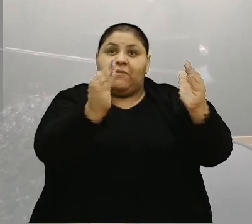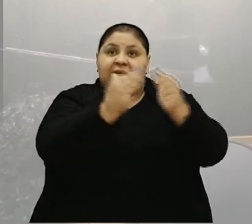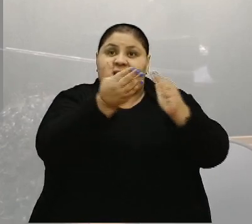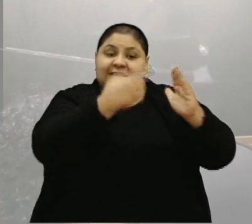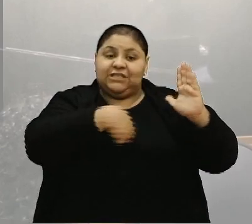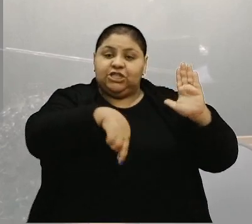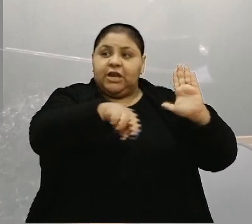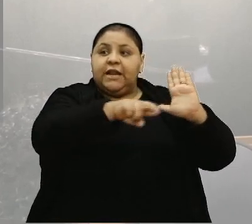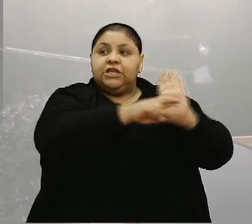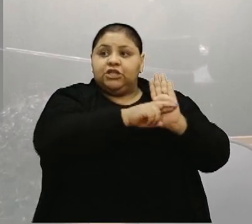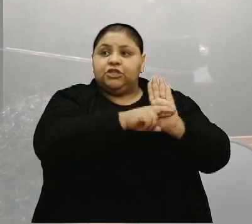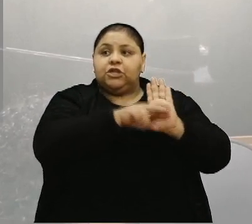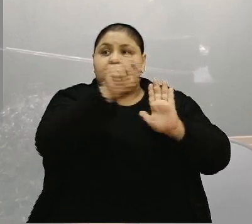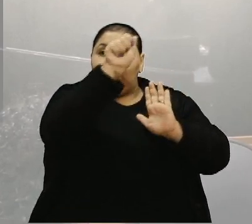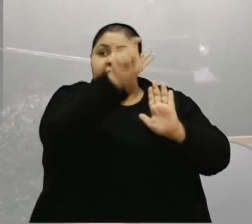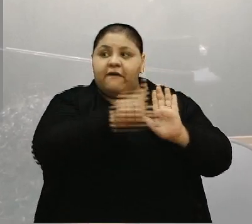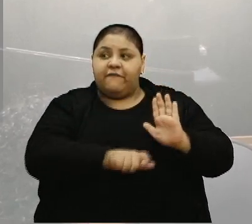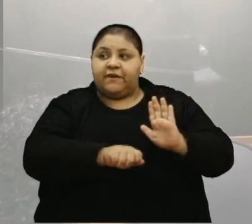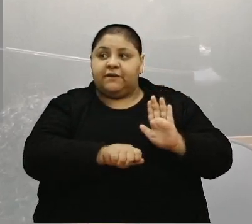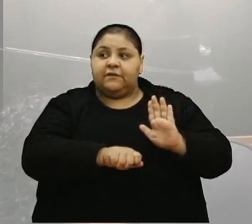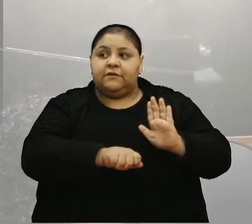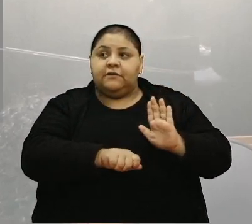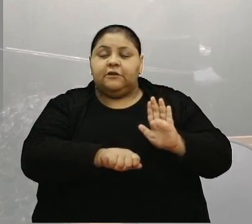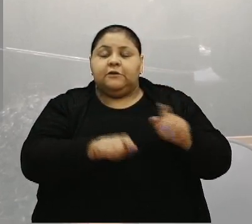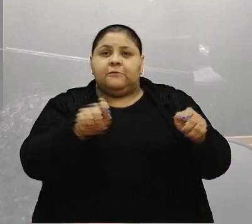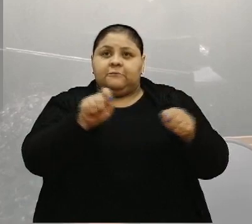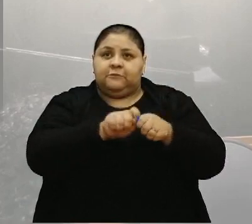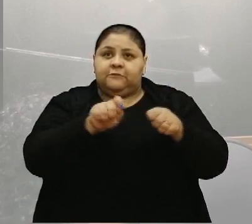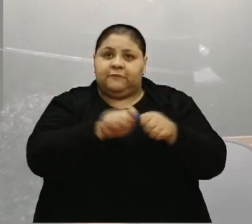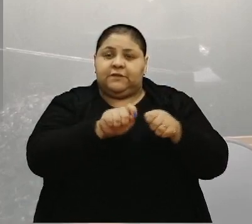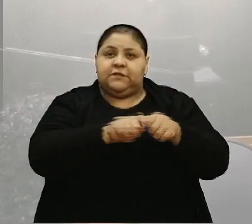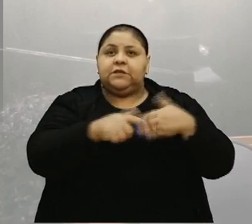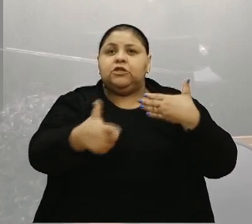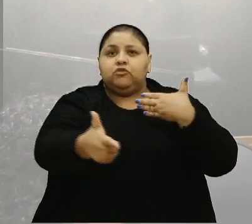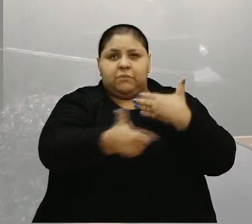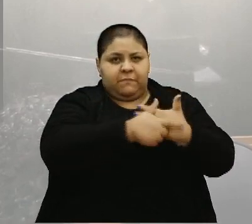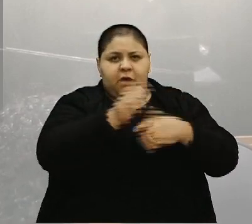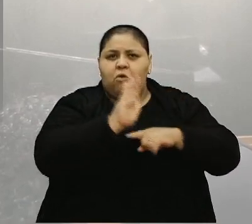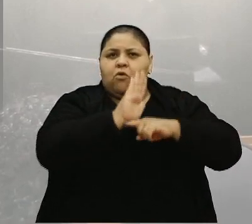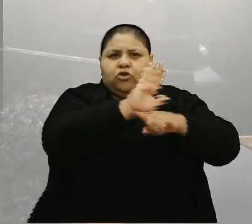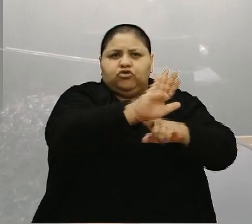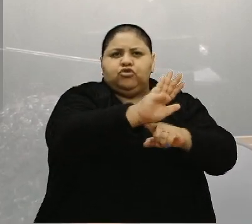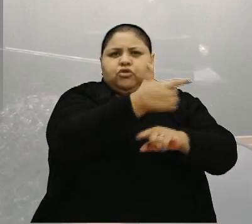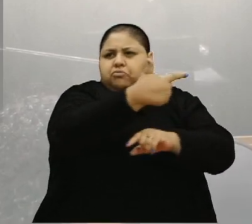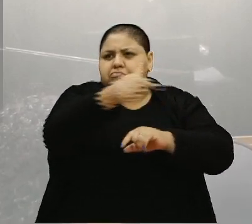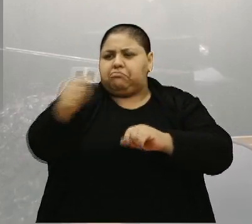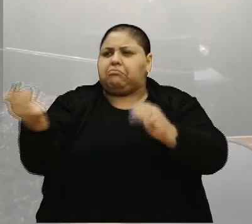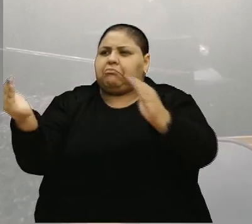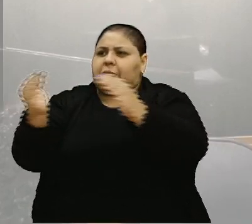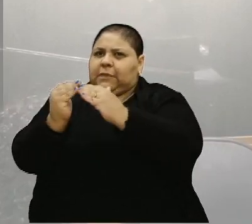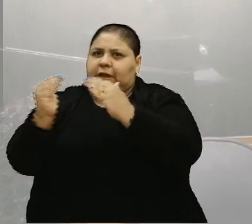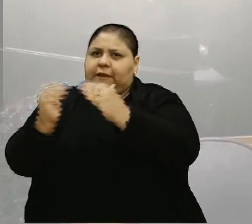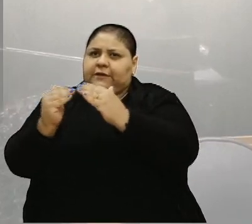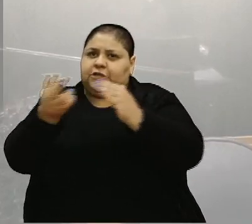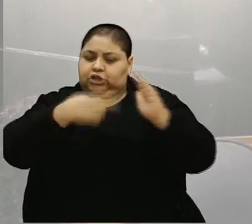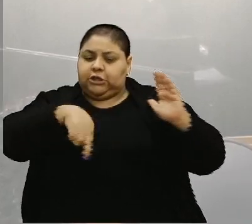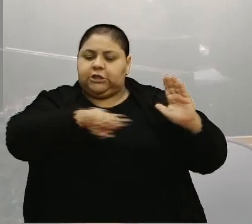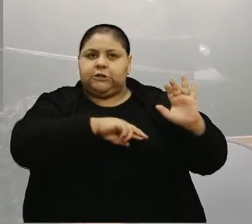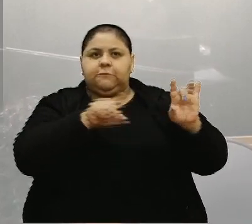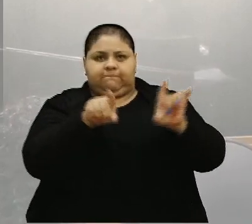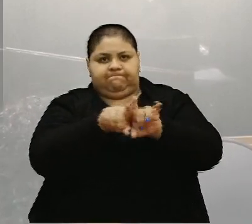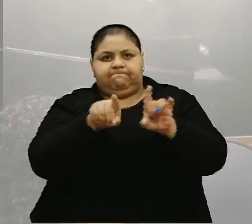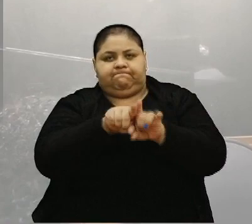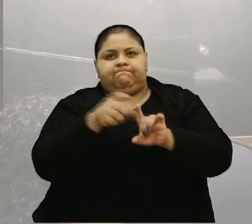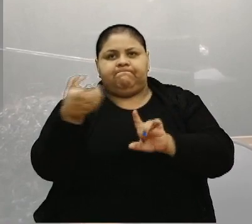cumprindo um papel, ajudando a uma outra casa de religião, que tinha passado por uma situação de destruição total. Então, quero aqui,